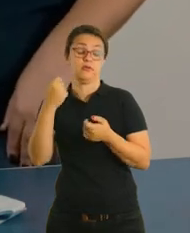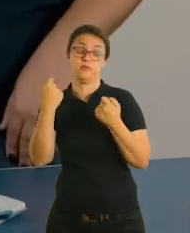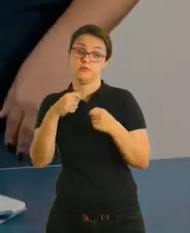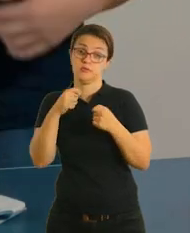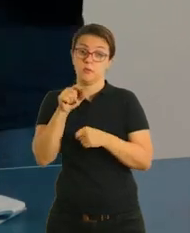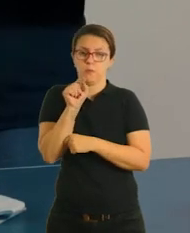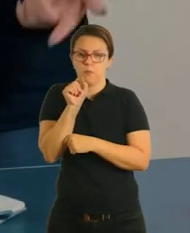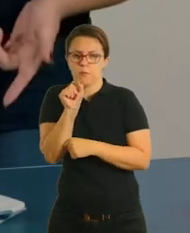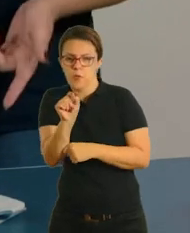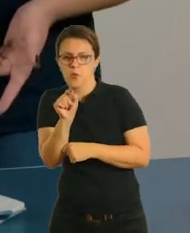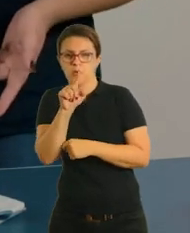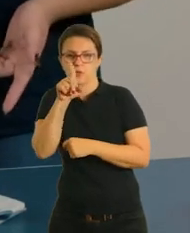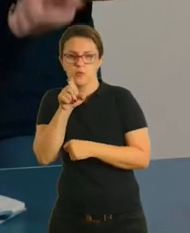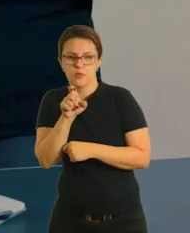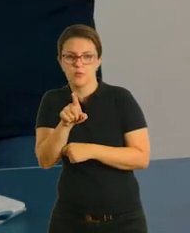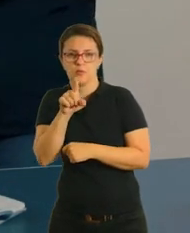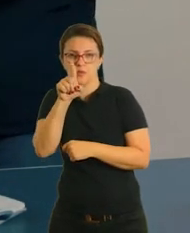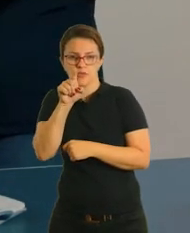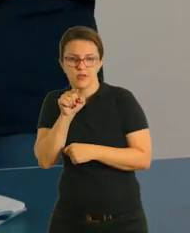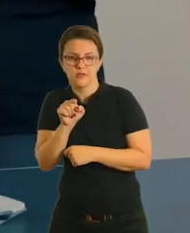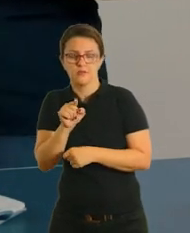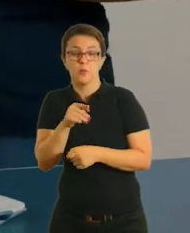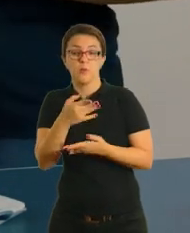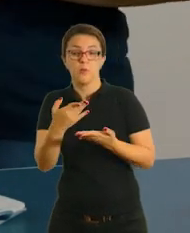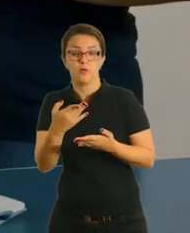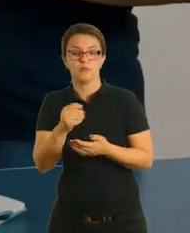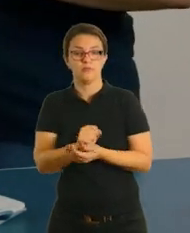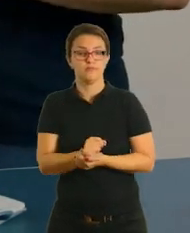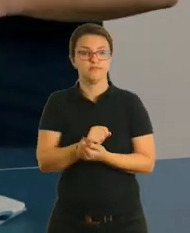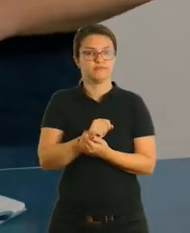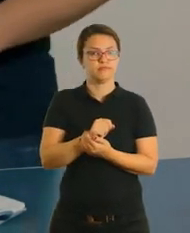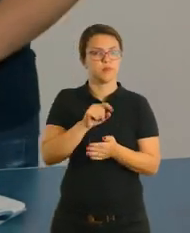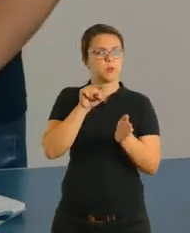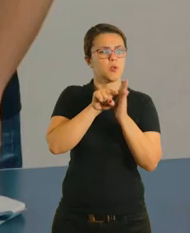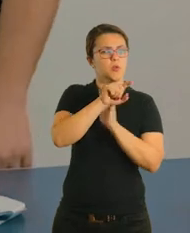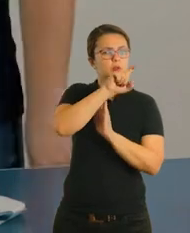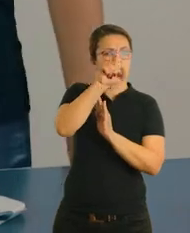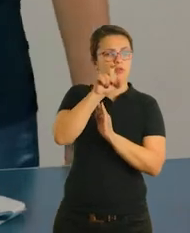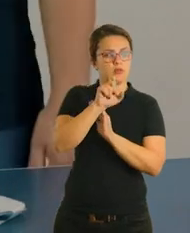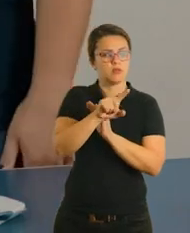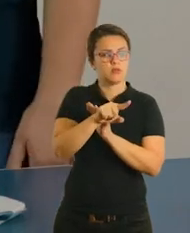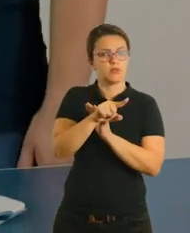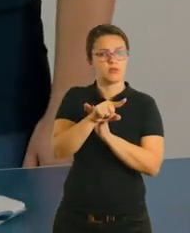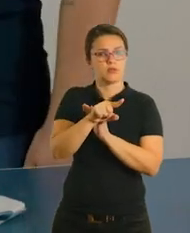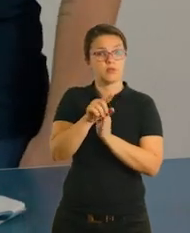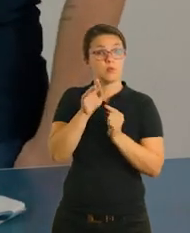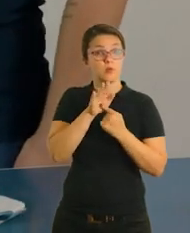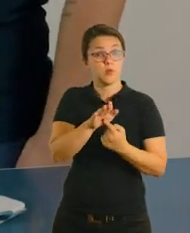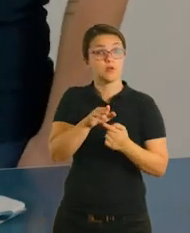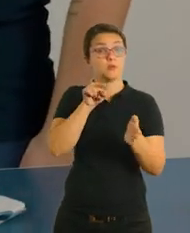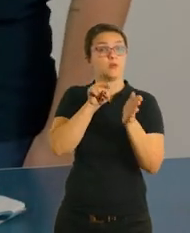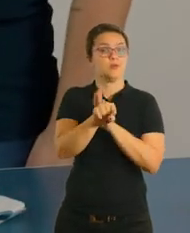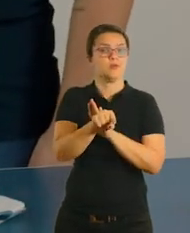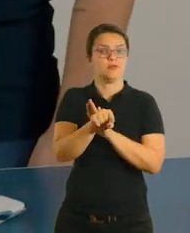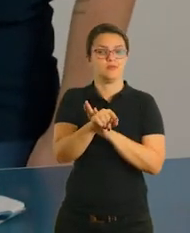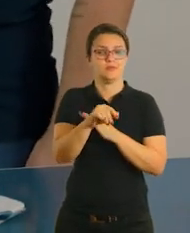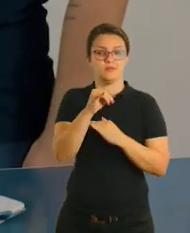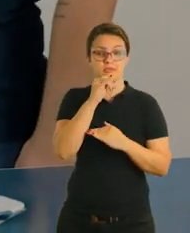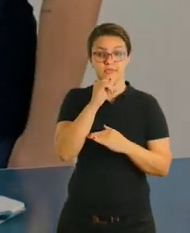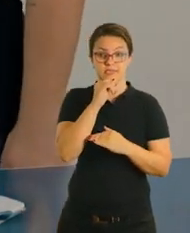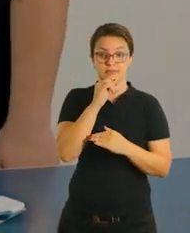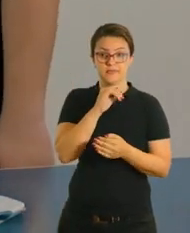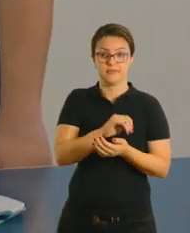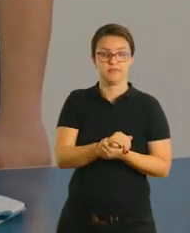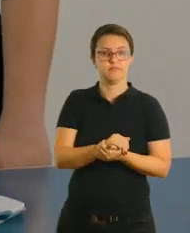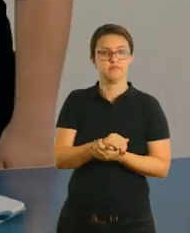de pontuação que envolvem esse processo. Vamos ver quais são eles? Ponto de interrogação, que indica uma pergunta. Então